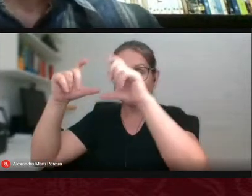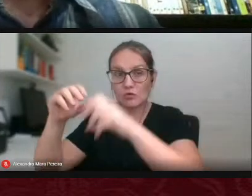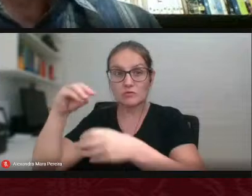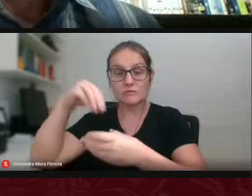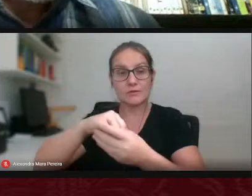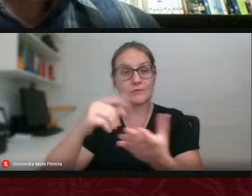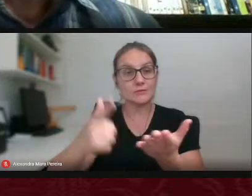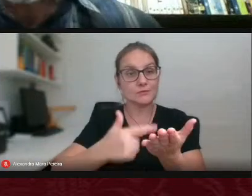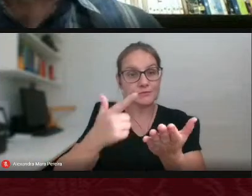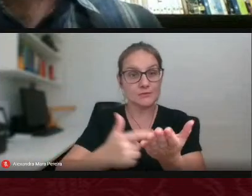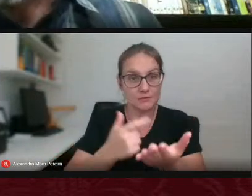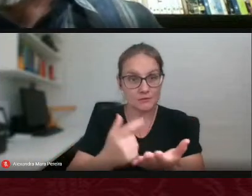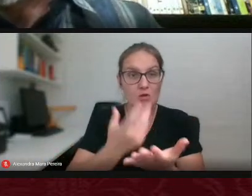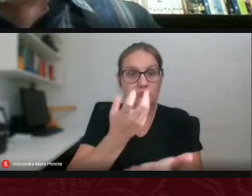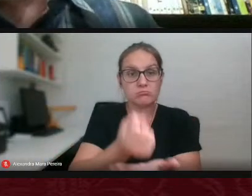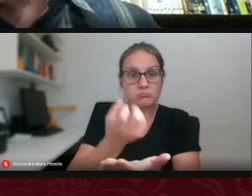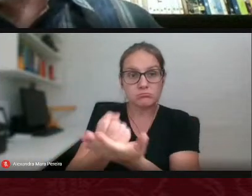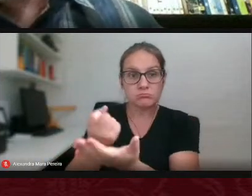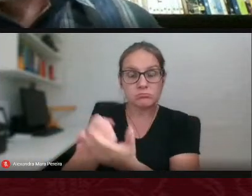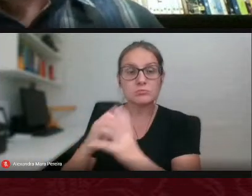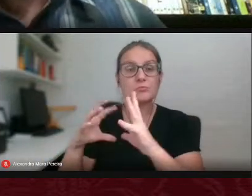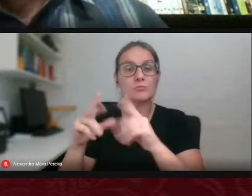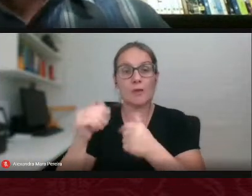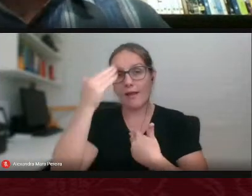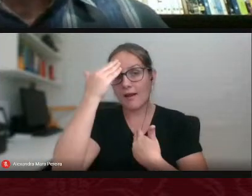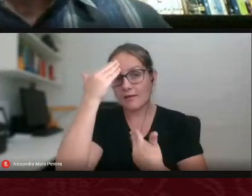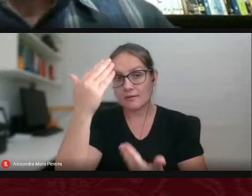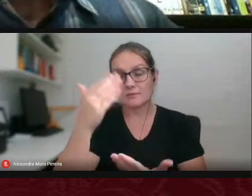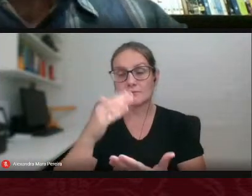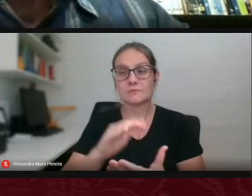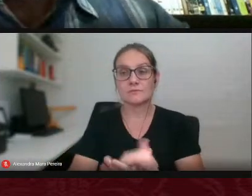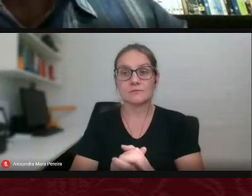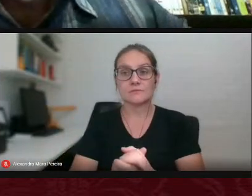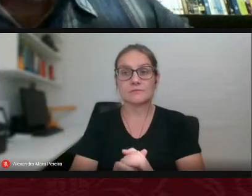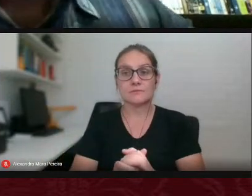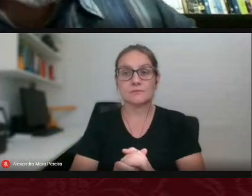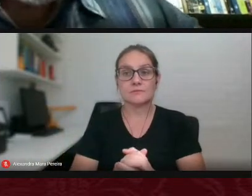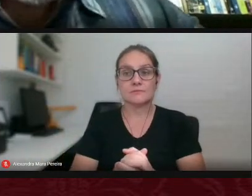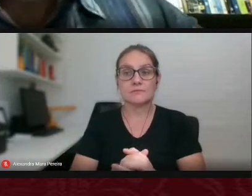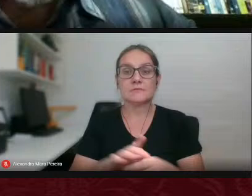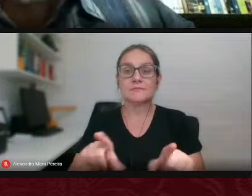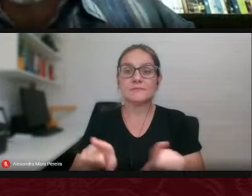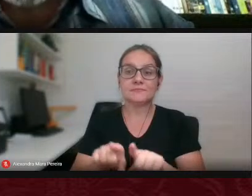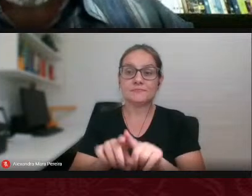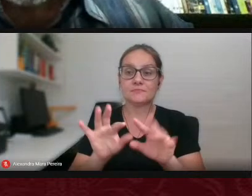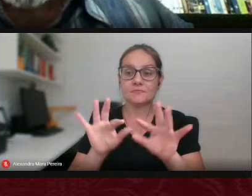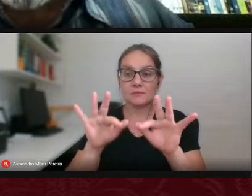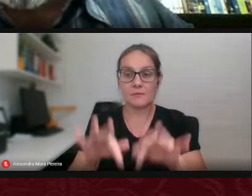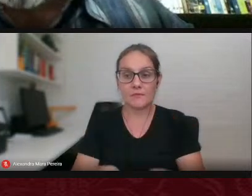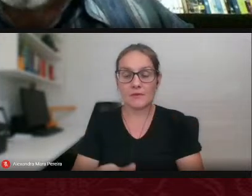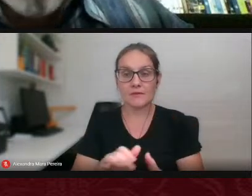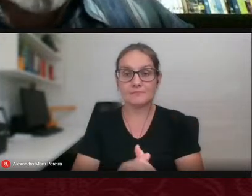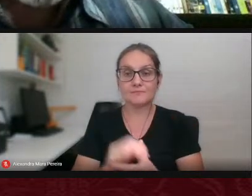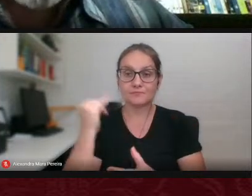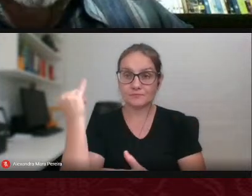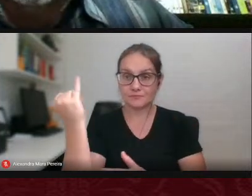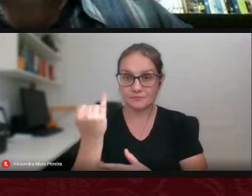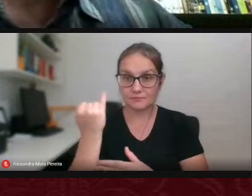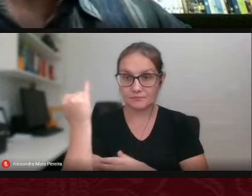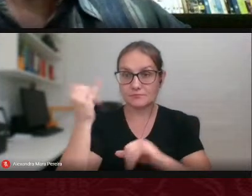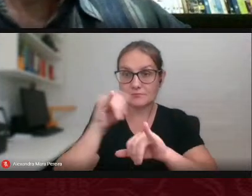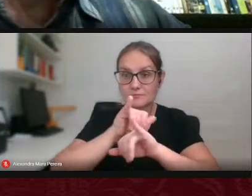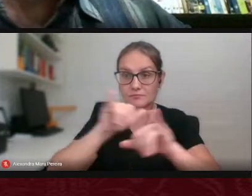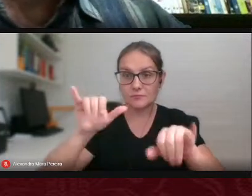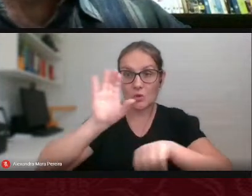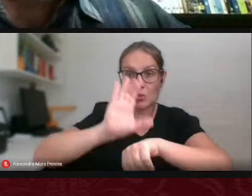que registrou as fotos todas e por fim pessoal né é importante que se diga né que